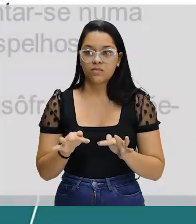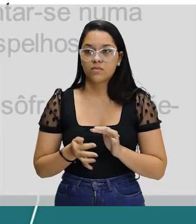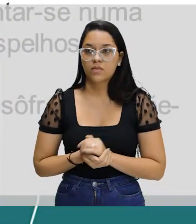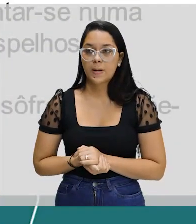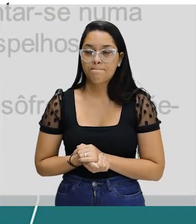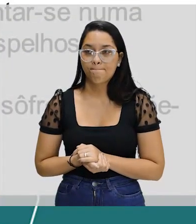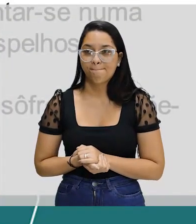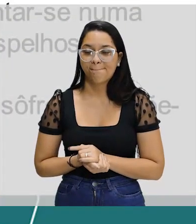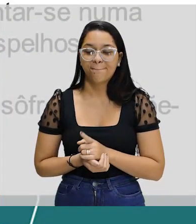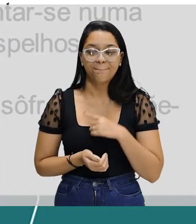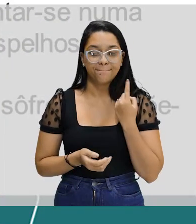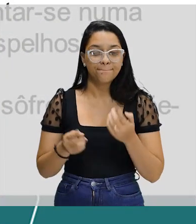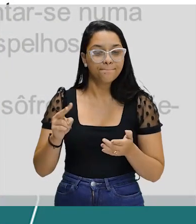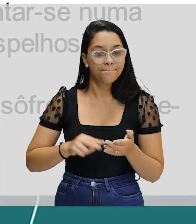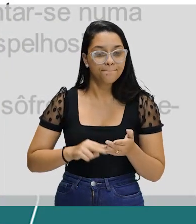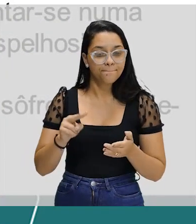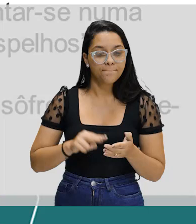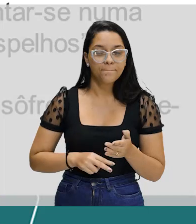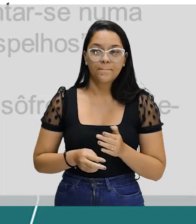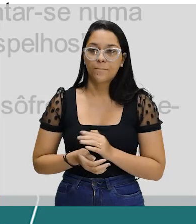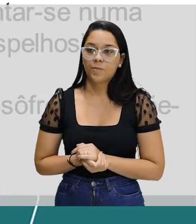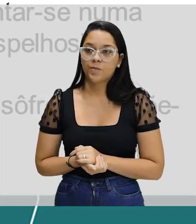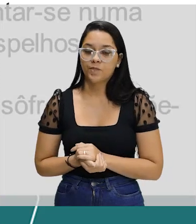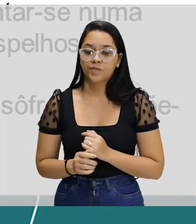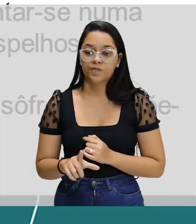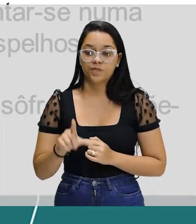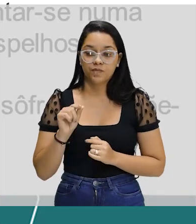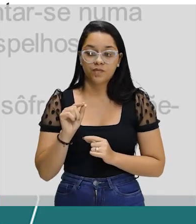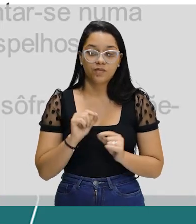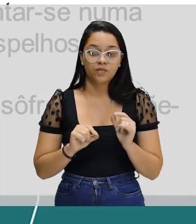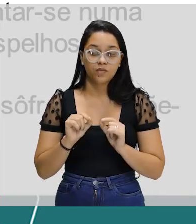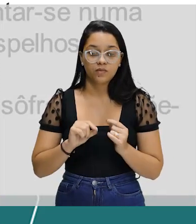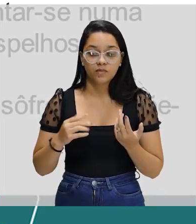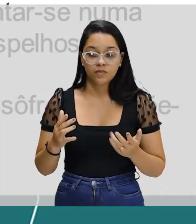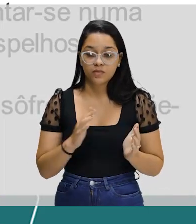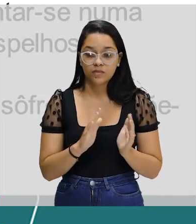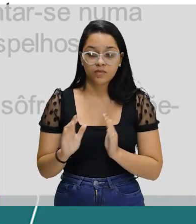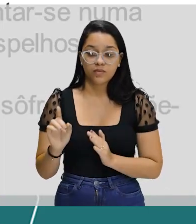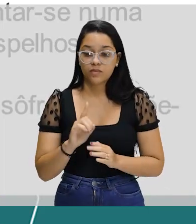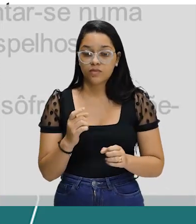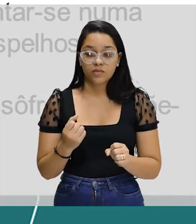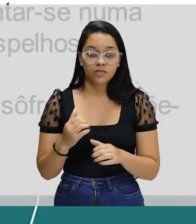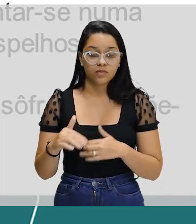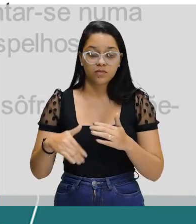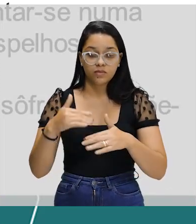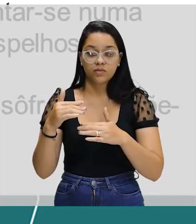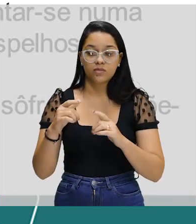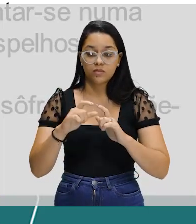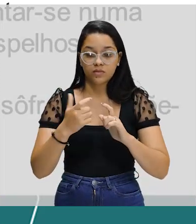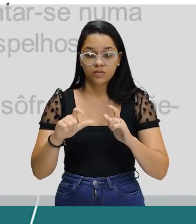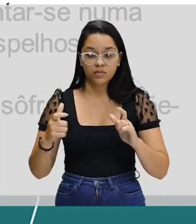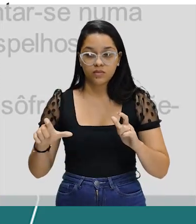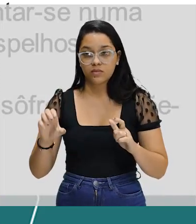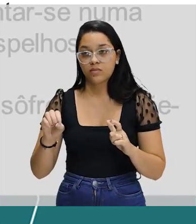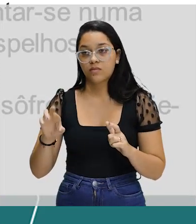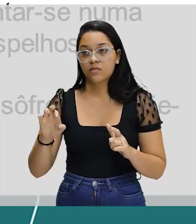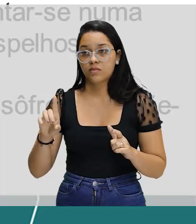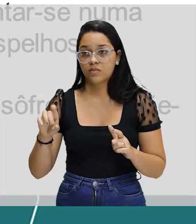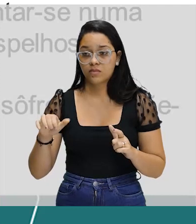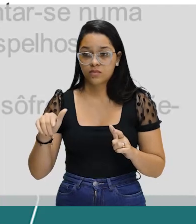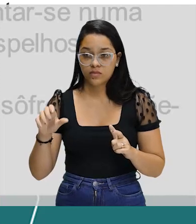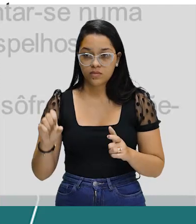Mais uma para nós lermos. Assinale a opção em que o período não é construído de orações